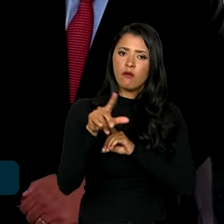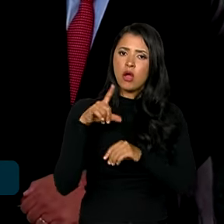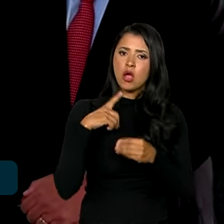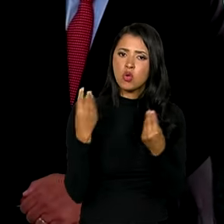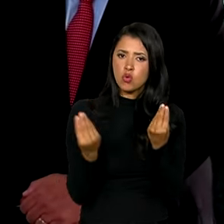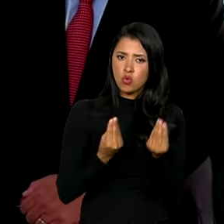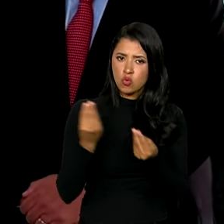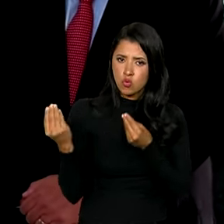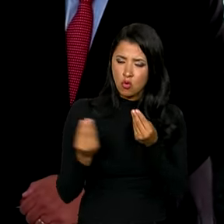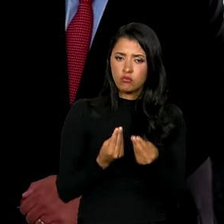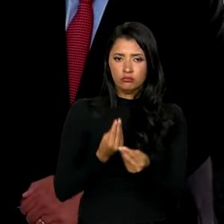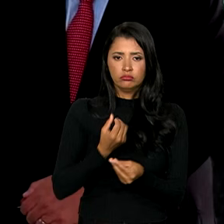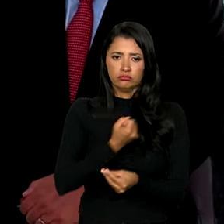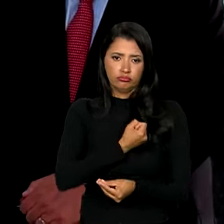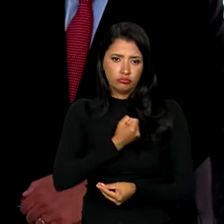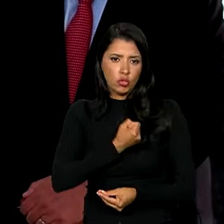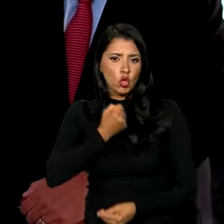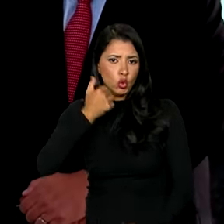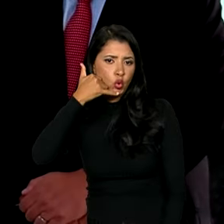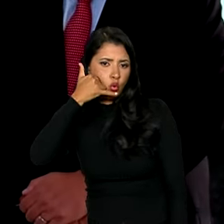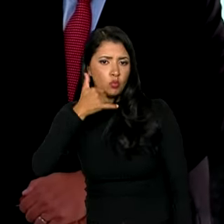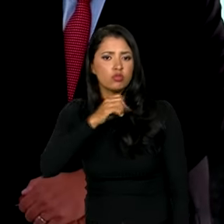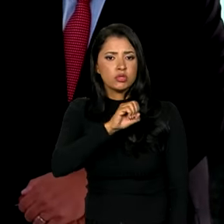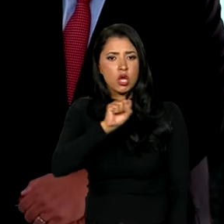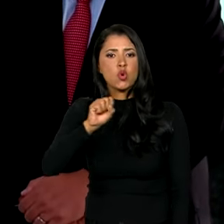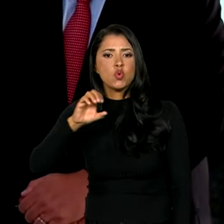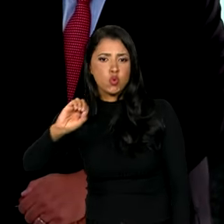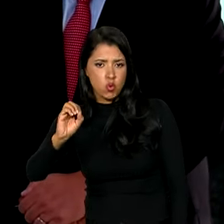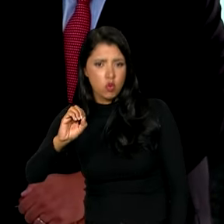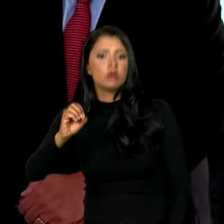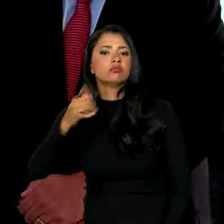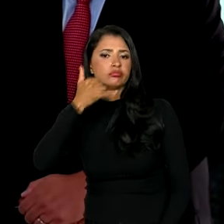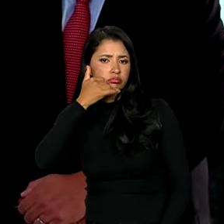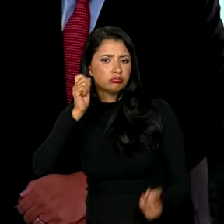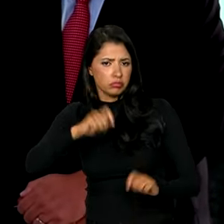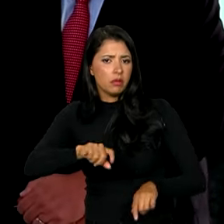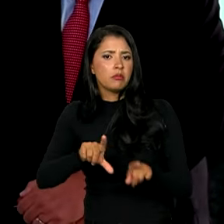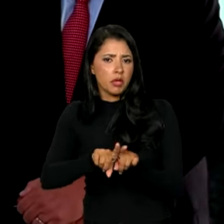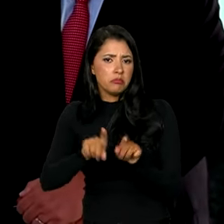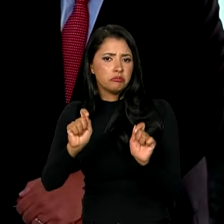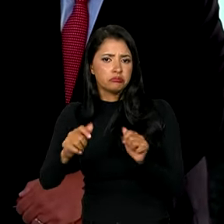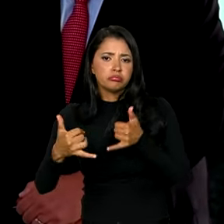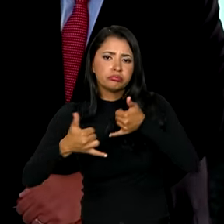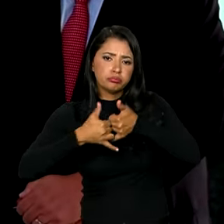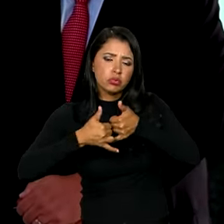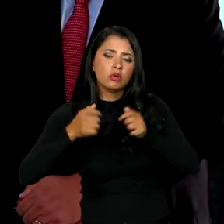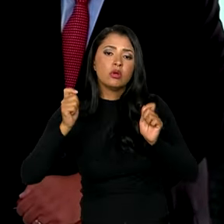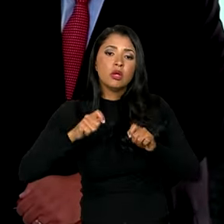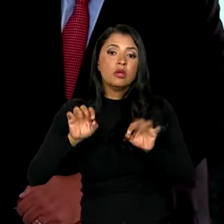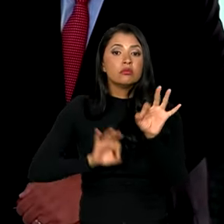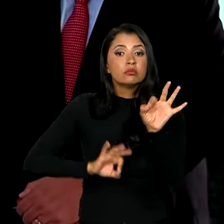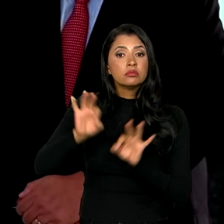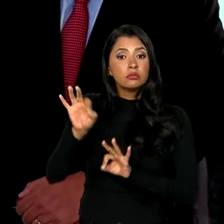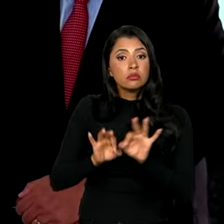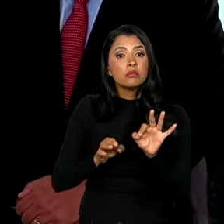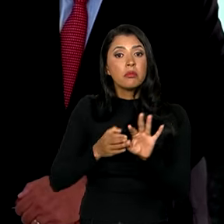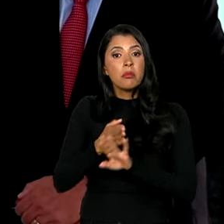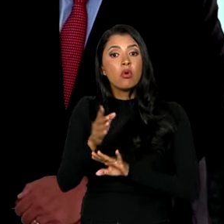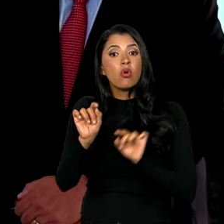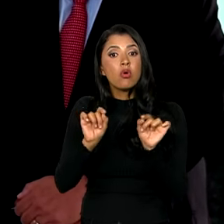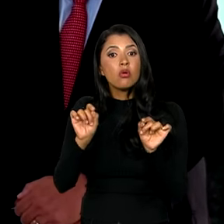0800, telefone também. E já estão preparando o sistema para que a possa operacionalizar